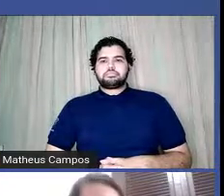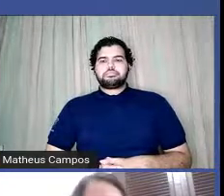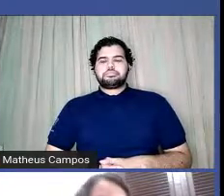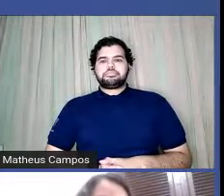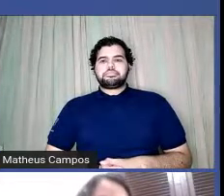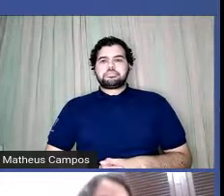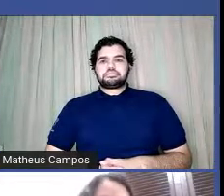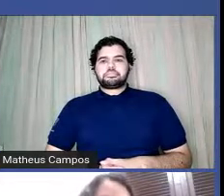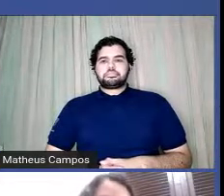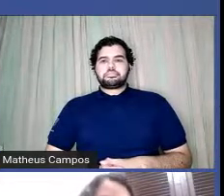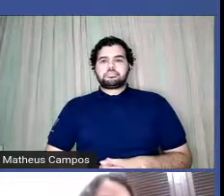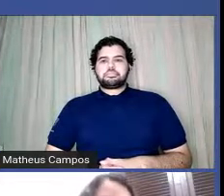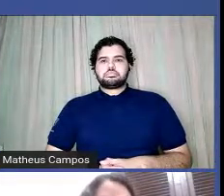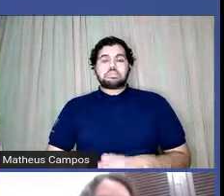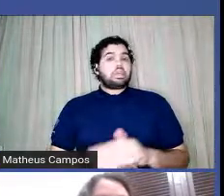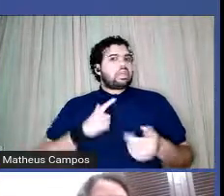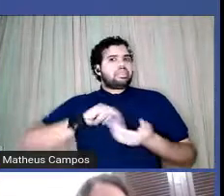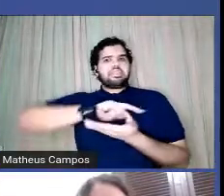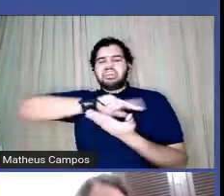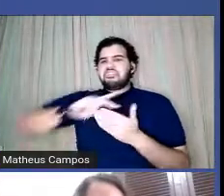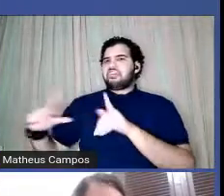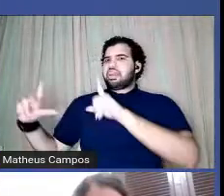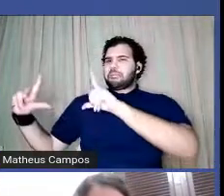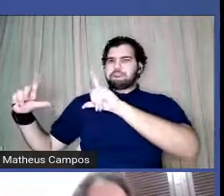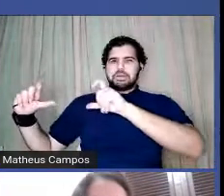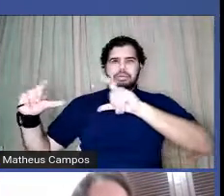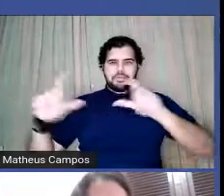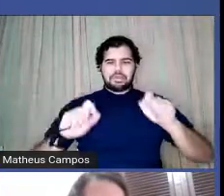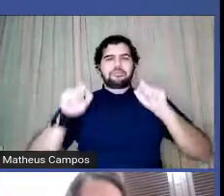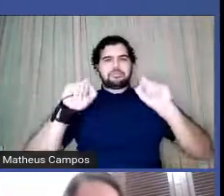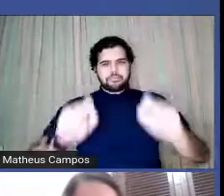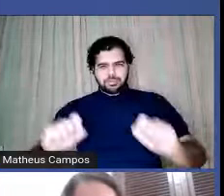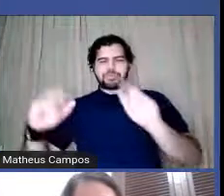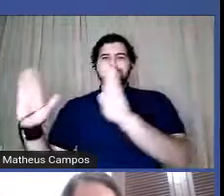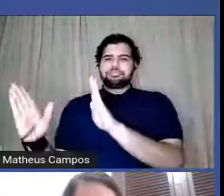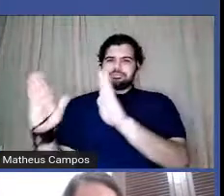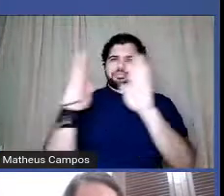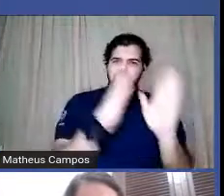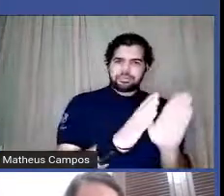É, gente, é tantas fotos ilustrativas. Pode passar no slide.